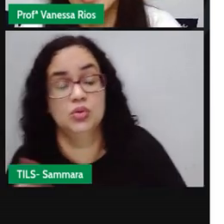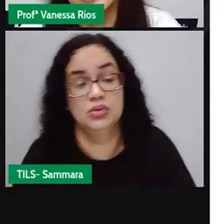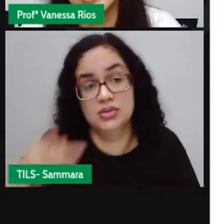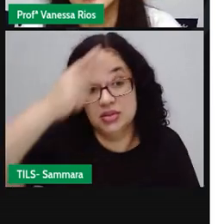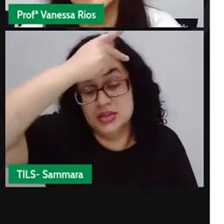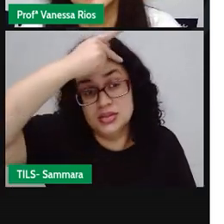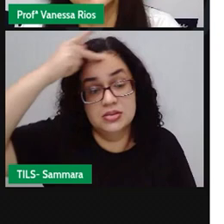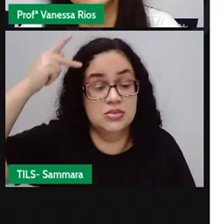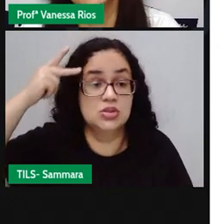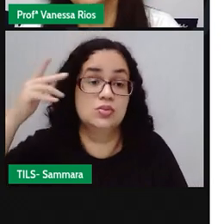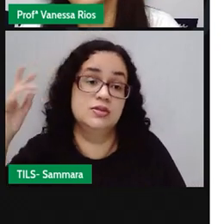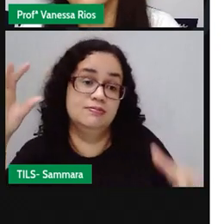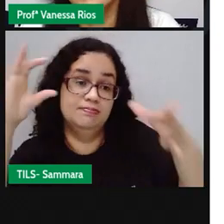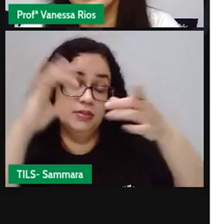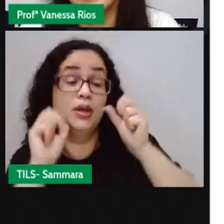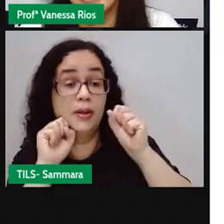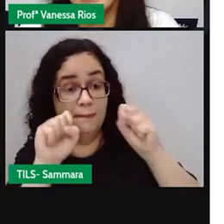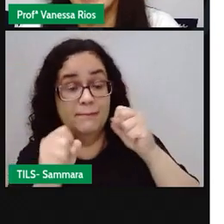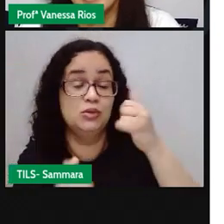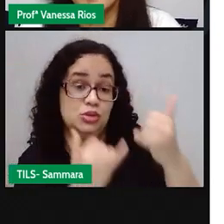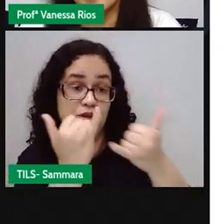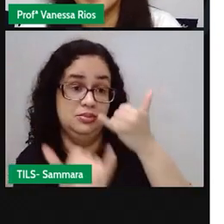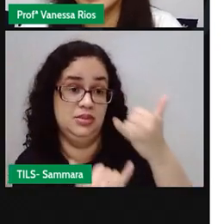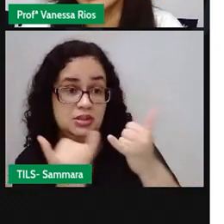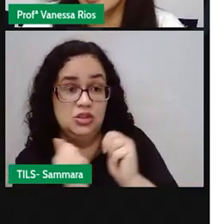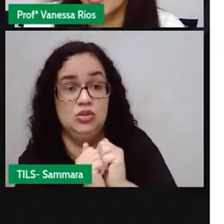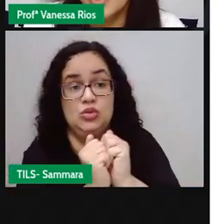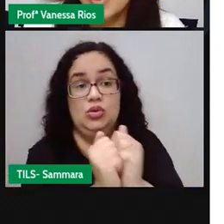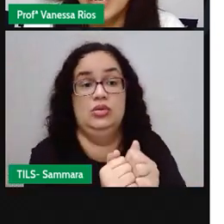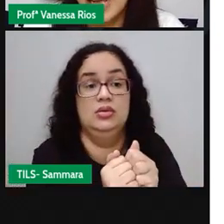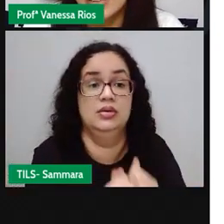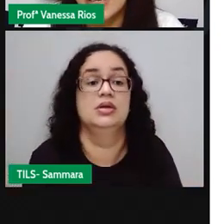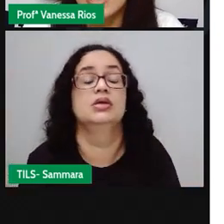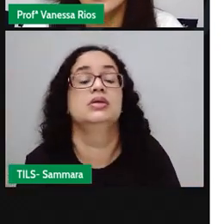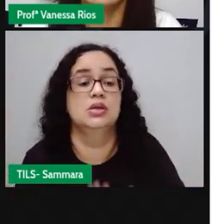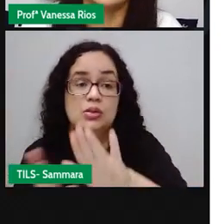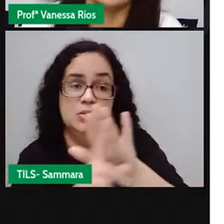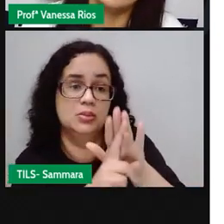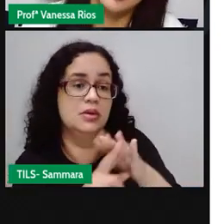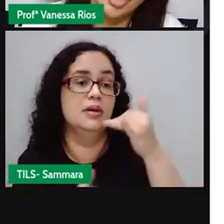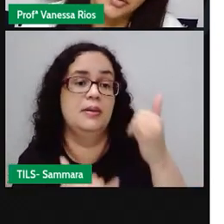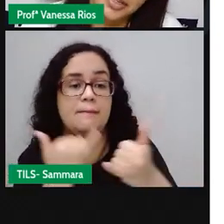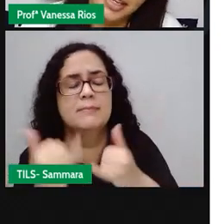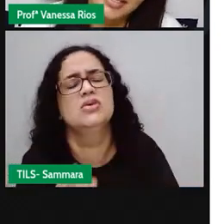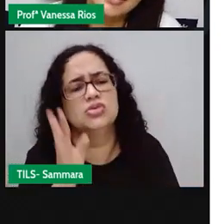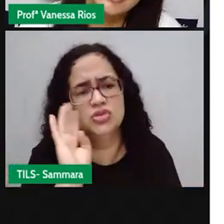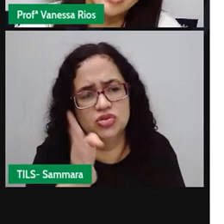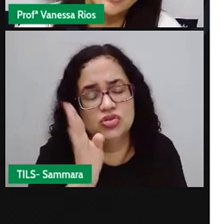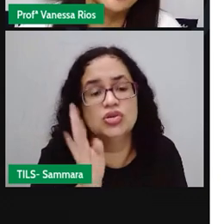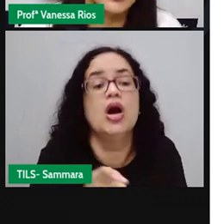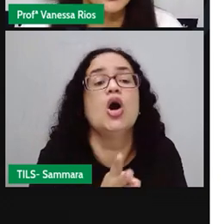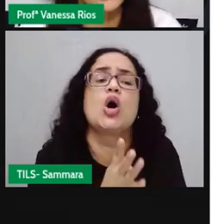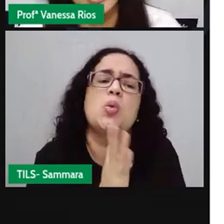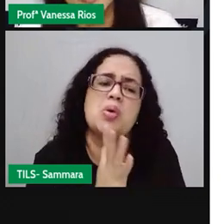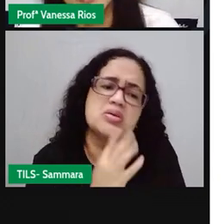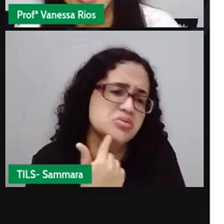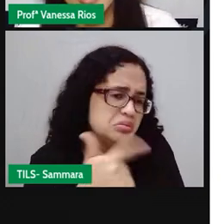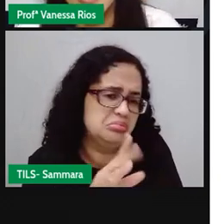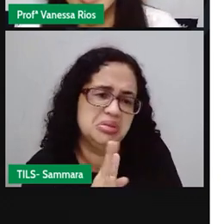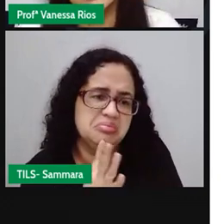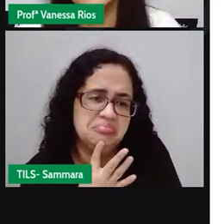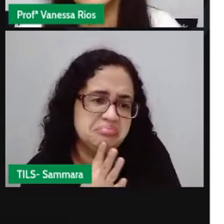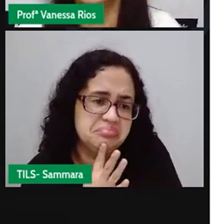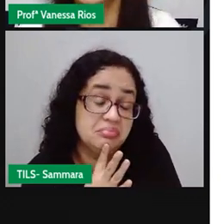contato com você nesse momento, e vão brincar. A PRO apresentou algumas brincadeiras, talvez vocês já conheçam, né? Outras não.